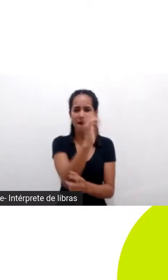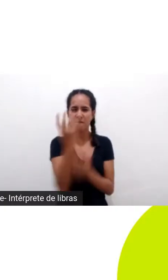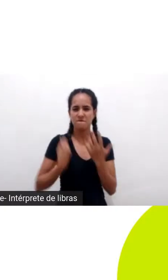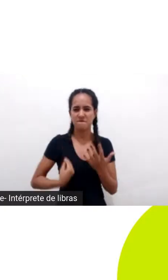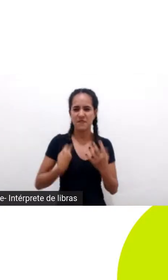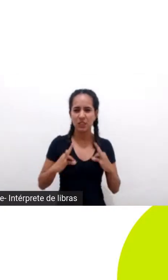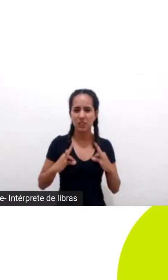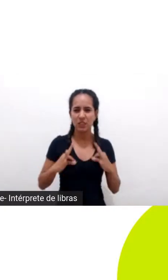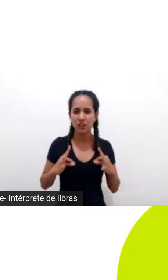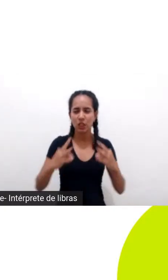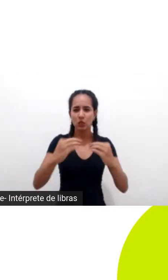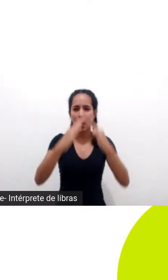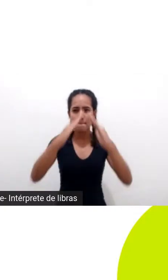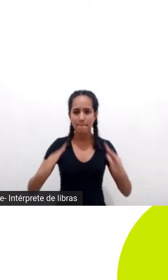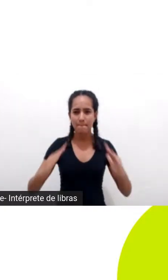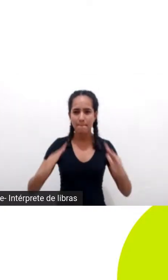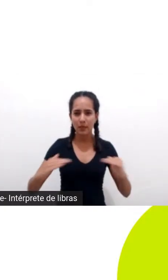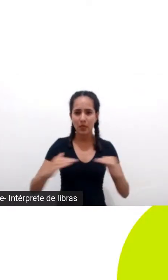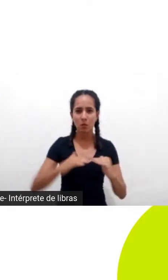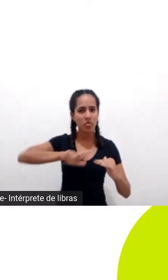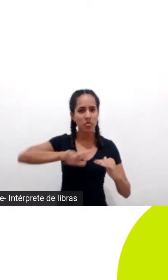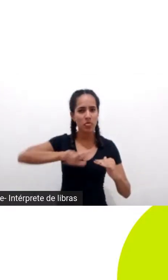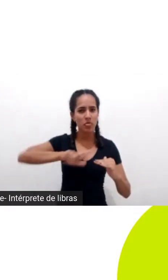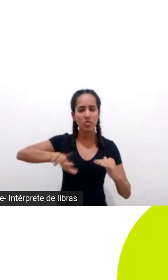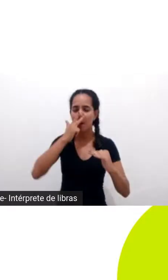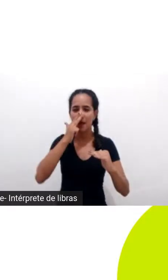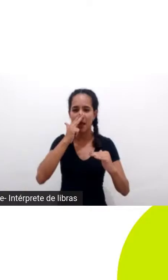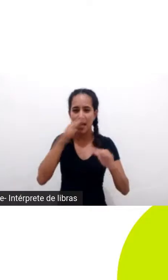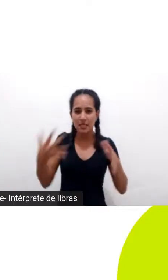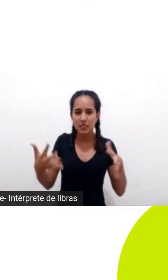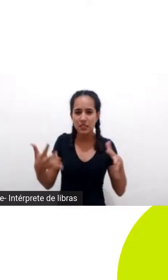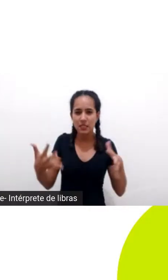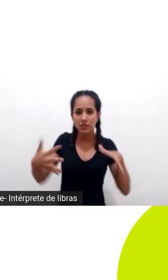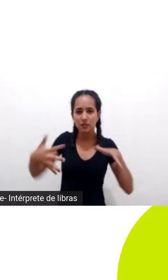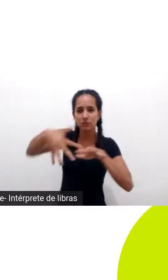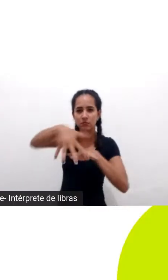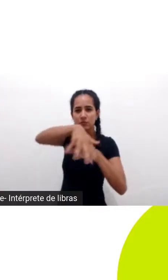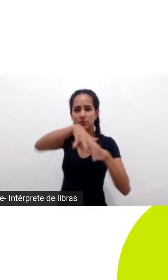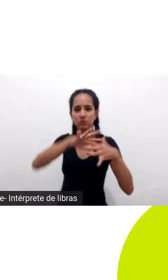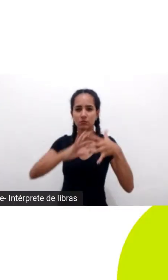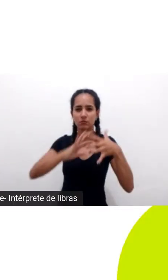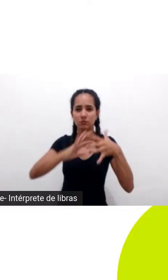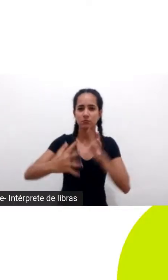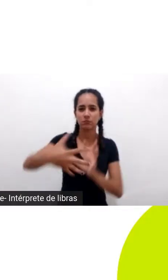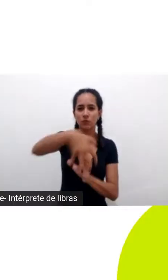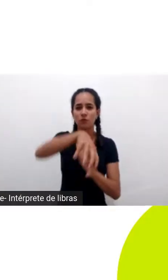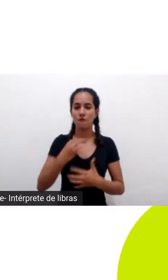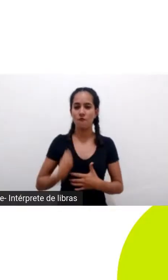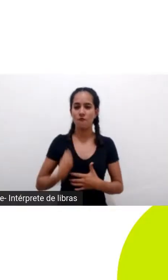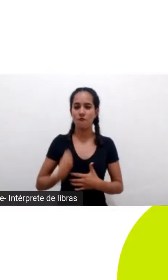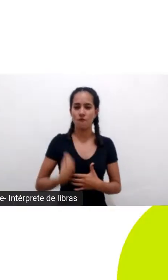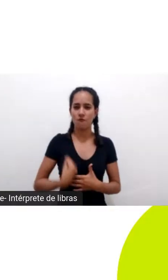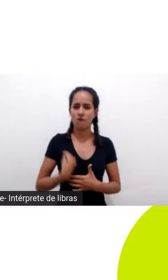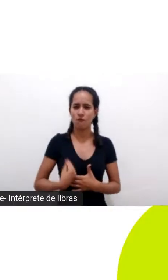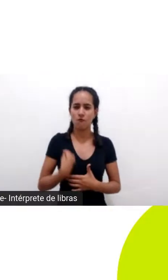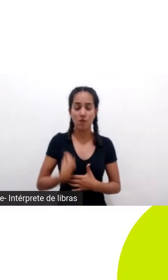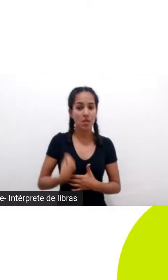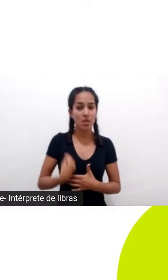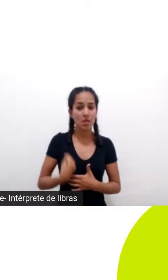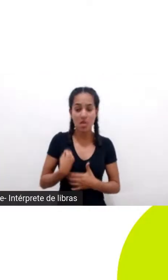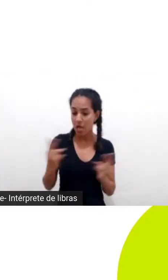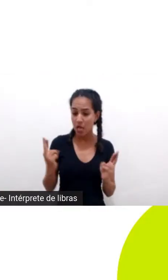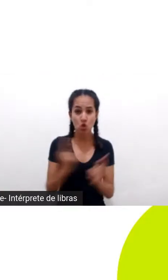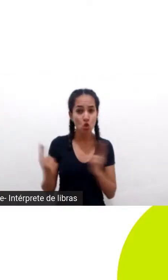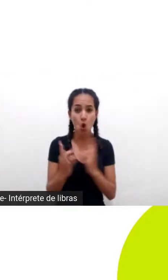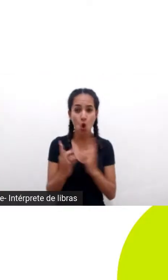uma rede uma grande teia chamada vida e não tem cima embaixo não tem maior ou melhor tem só todos os seres interagindo a todo momento